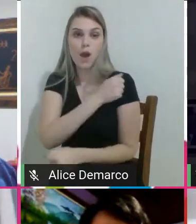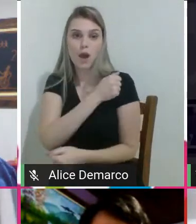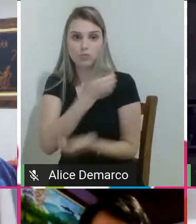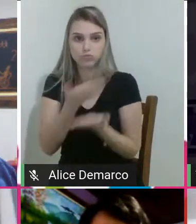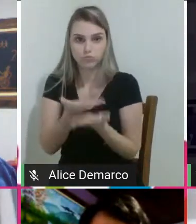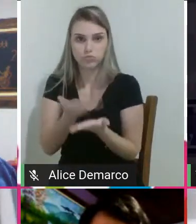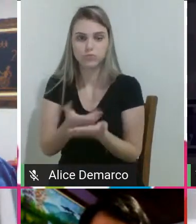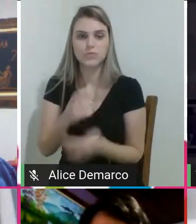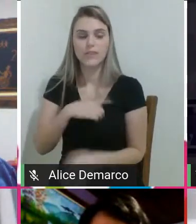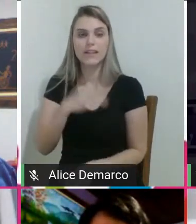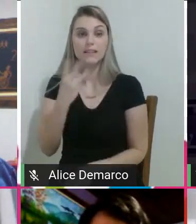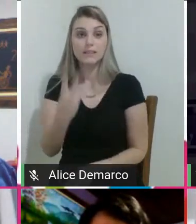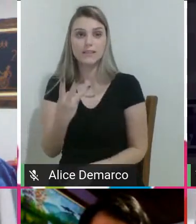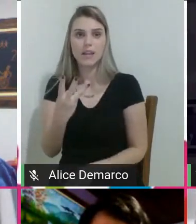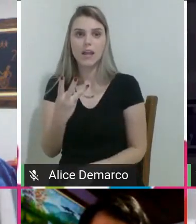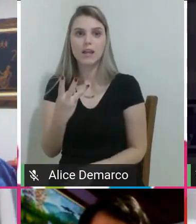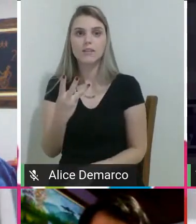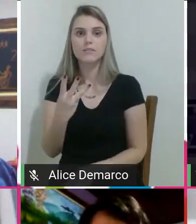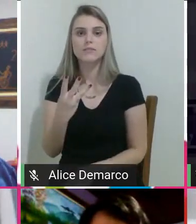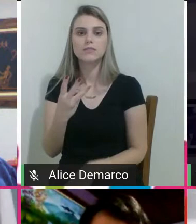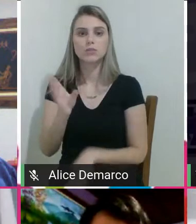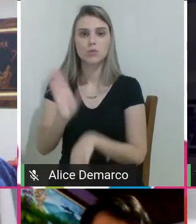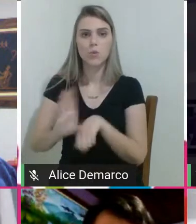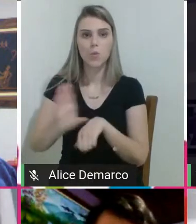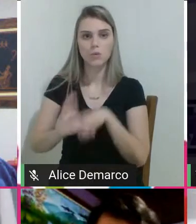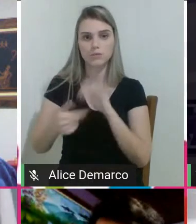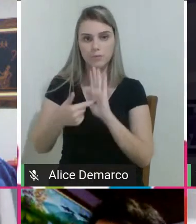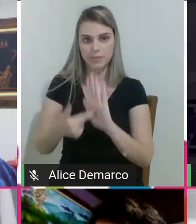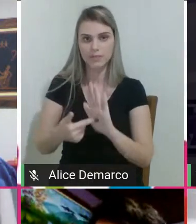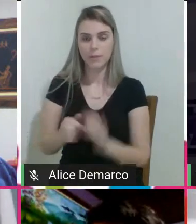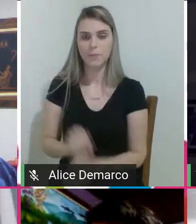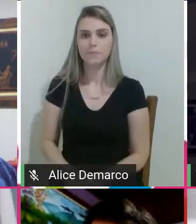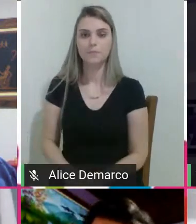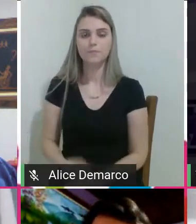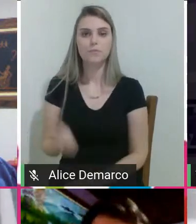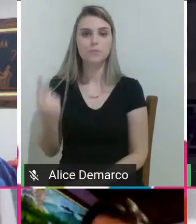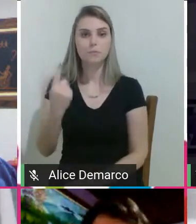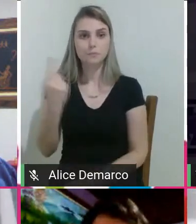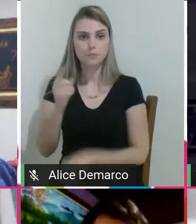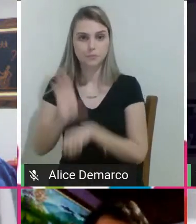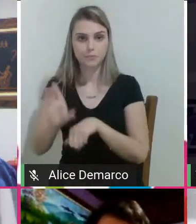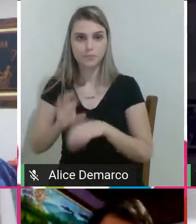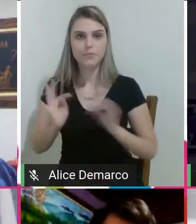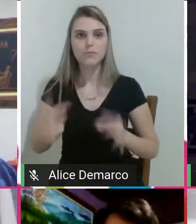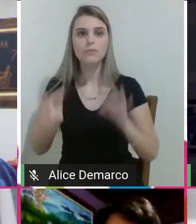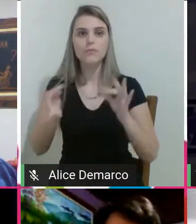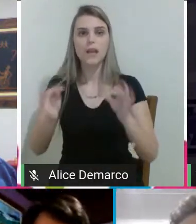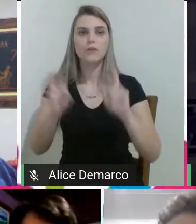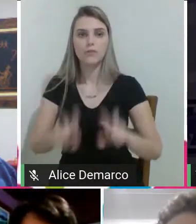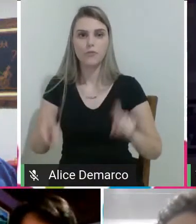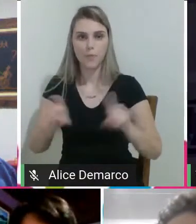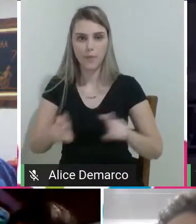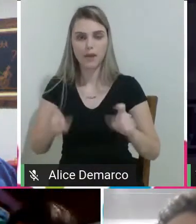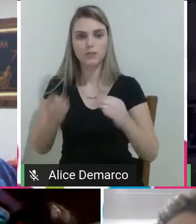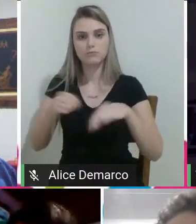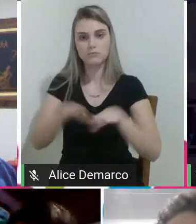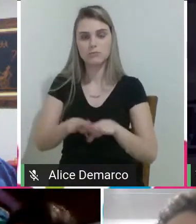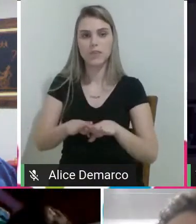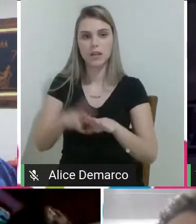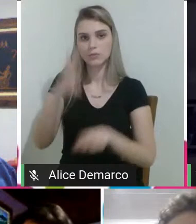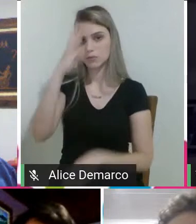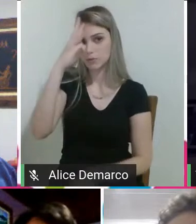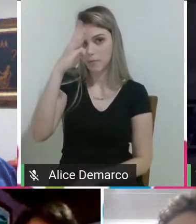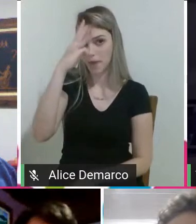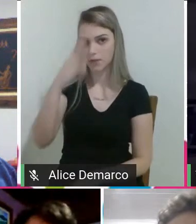cursos, né? Que vão apresentar. O curso de técnico em informática integrado ao ensino médio.